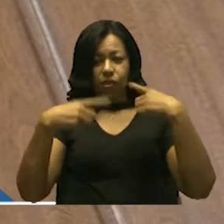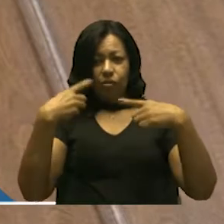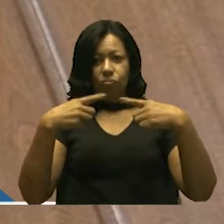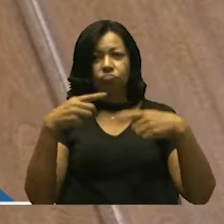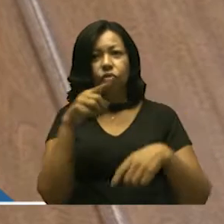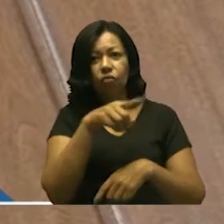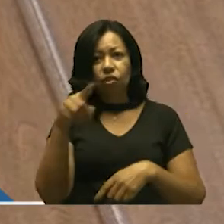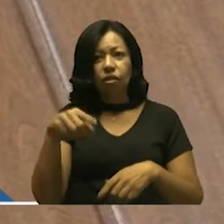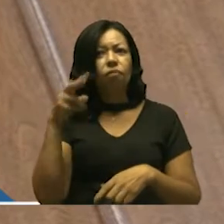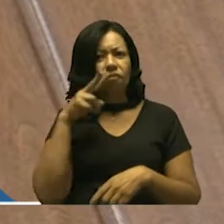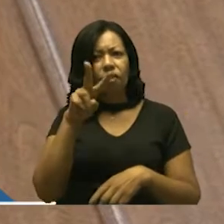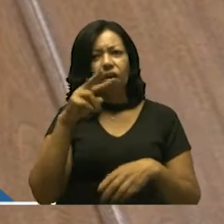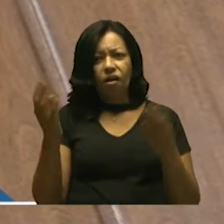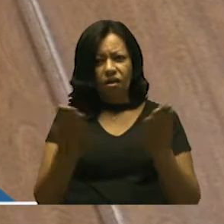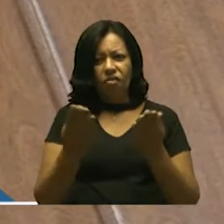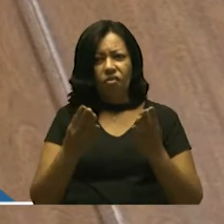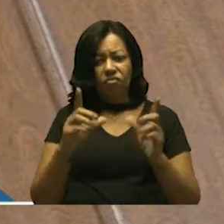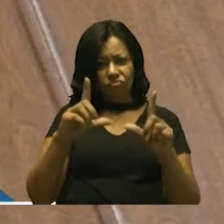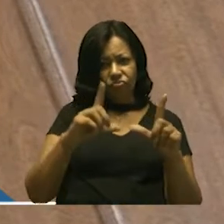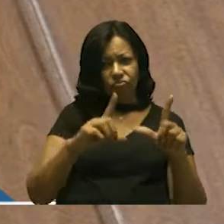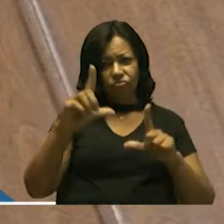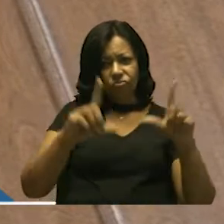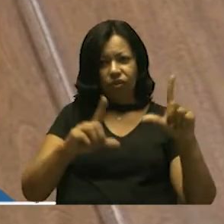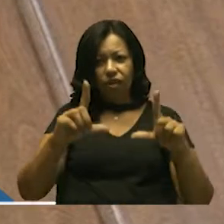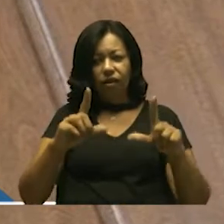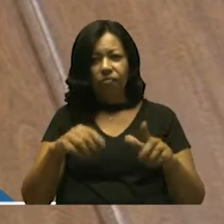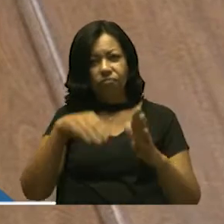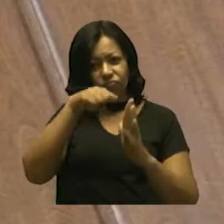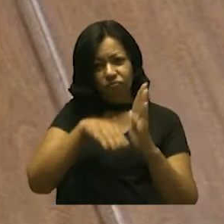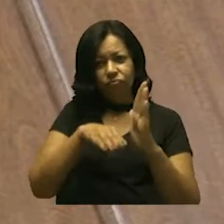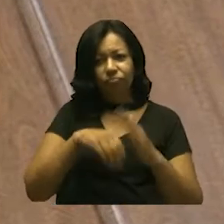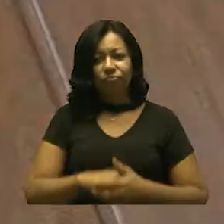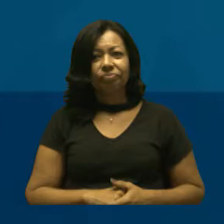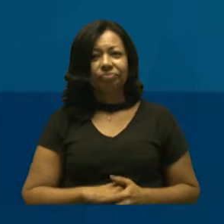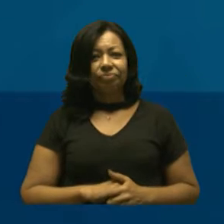é o que você acompanha agora na tela da TV Legislativa.